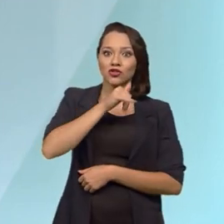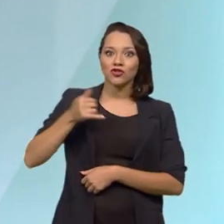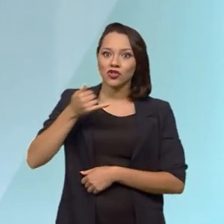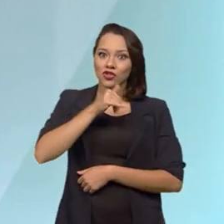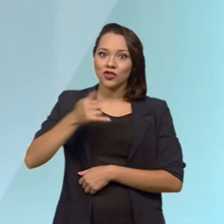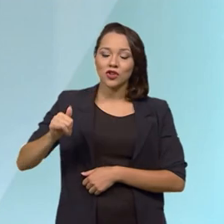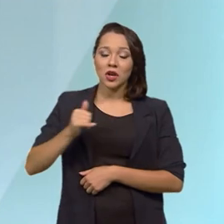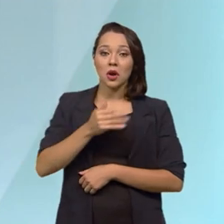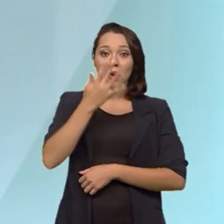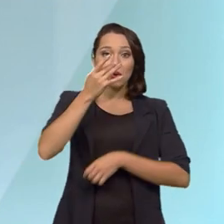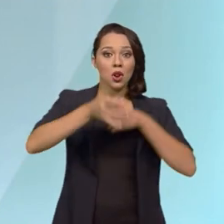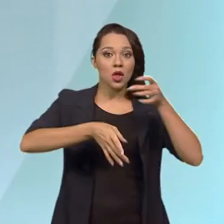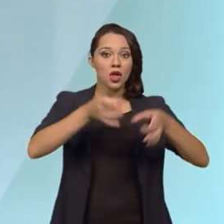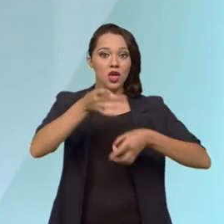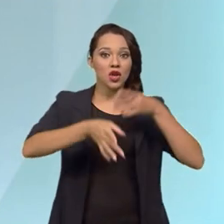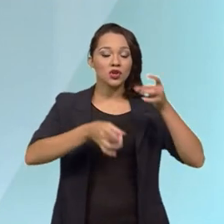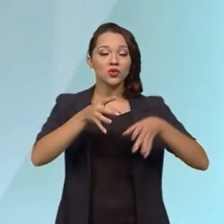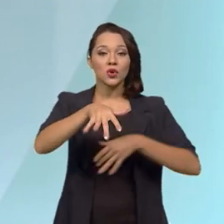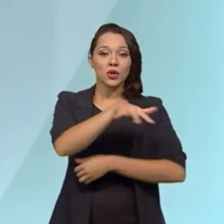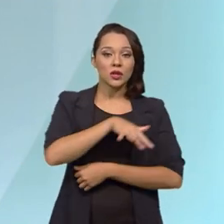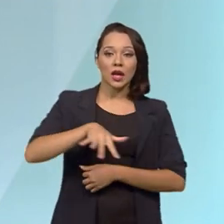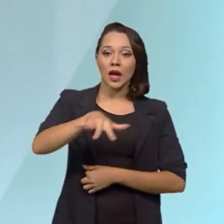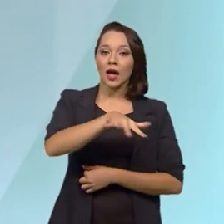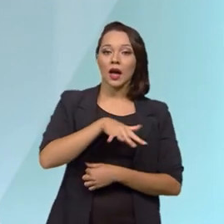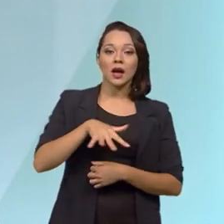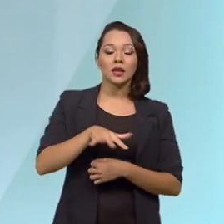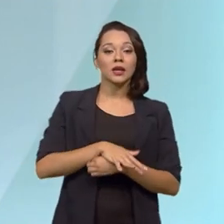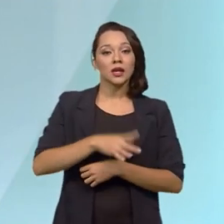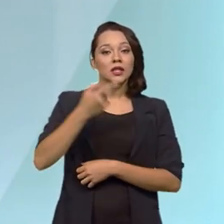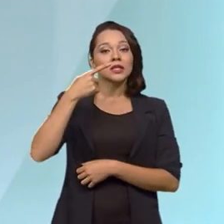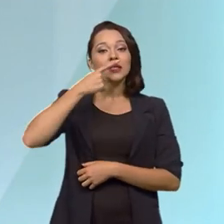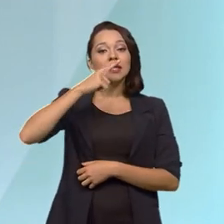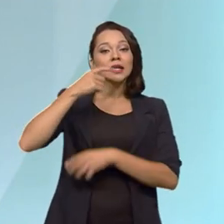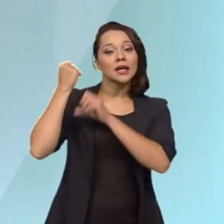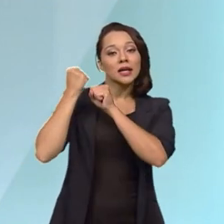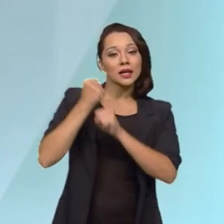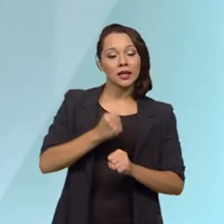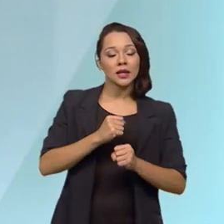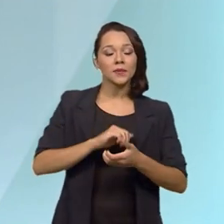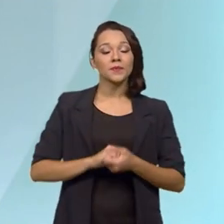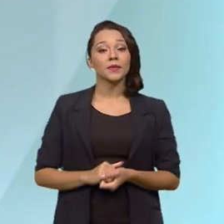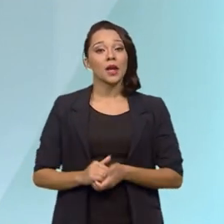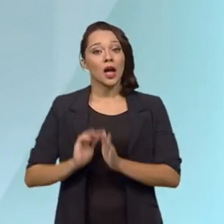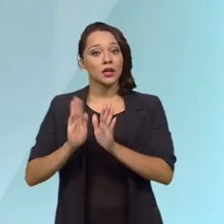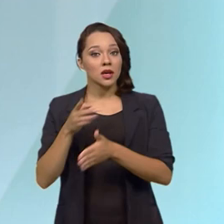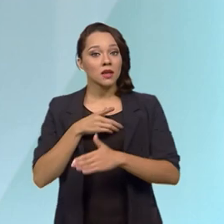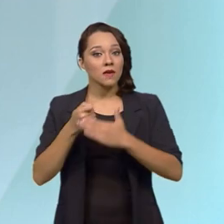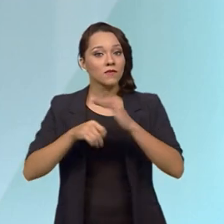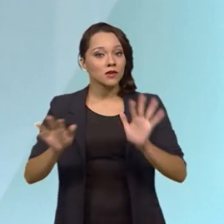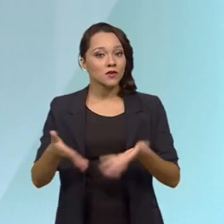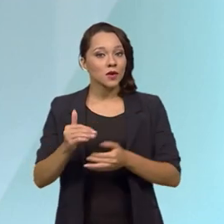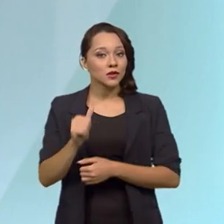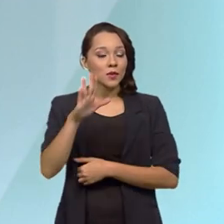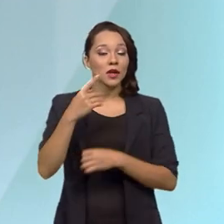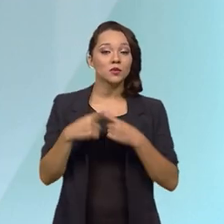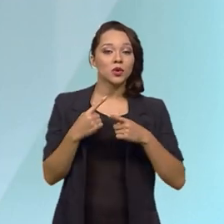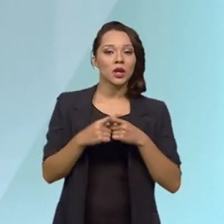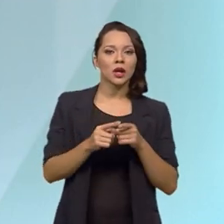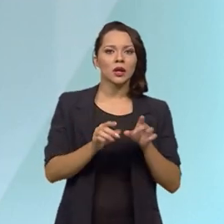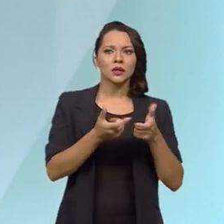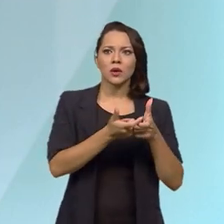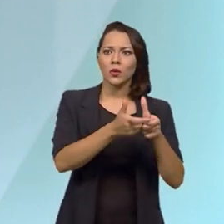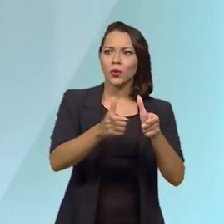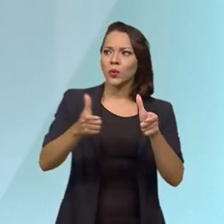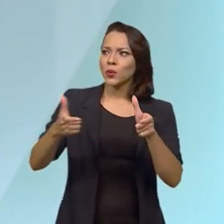partir dos resíduos do setor de cana-de-açúcar. Aí já são investimentos maiores, porque as unidades são